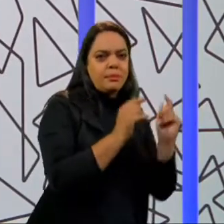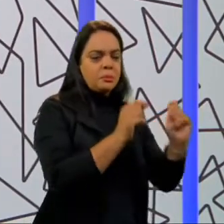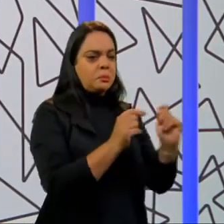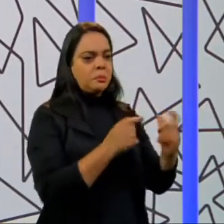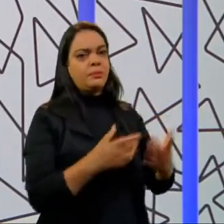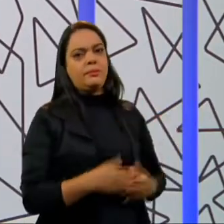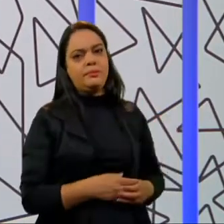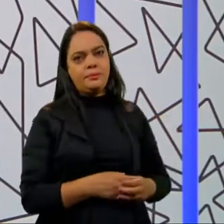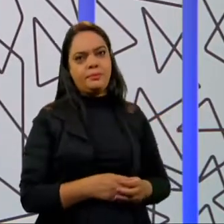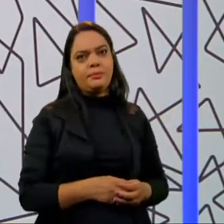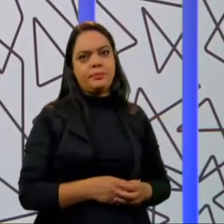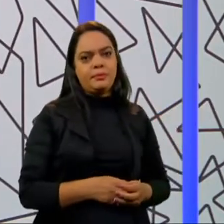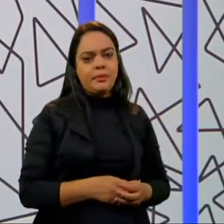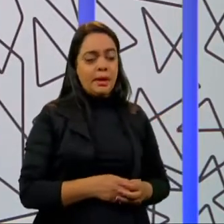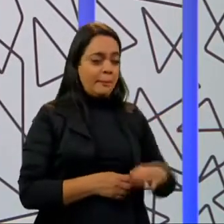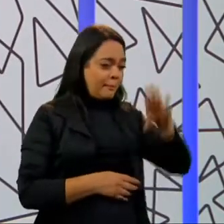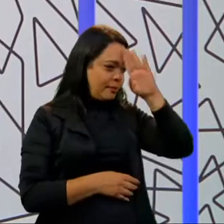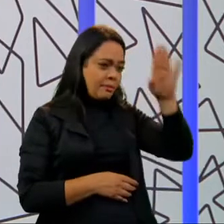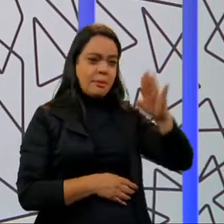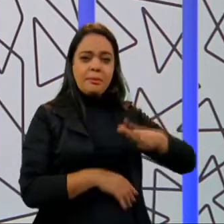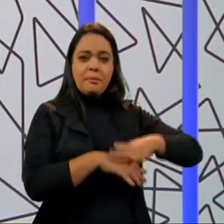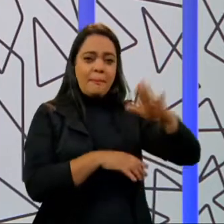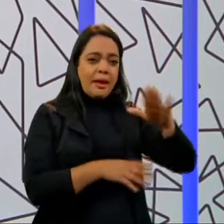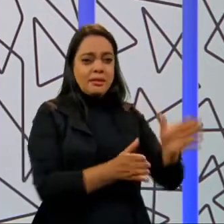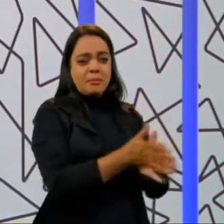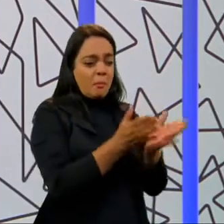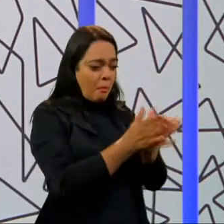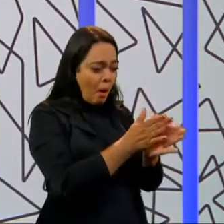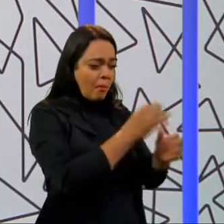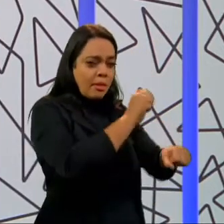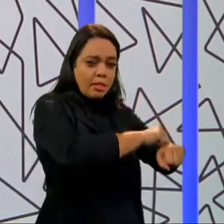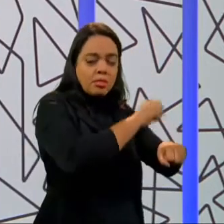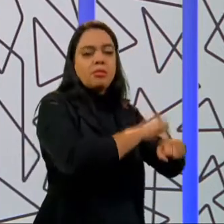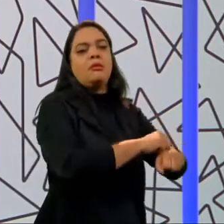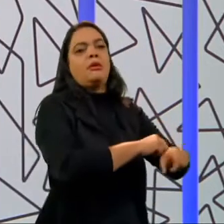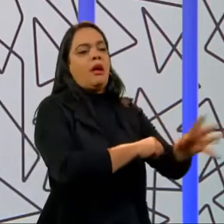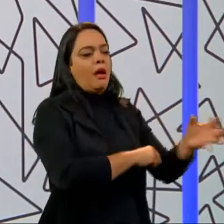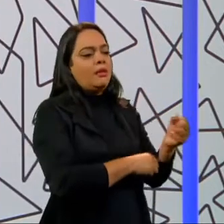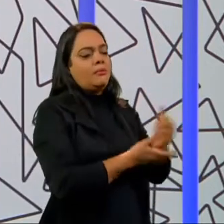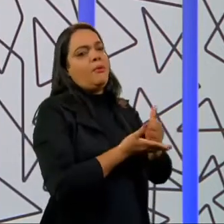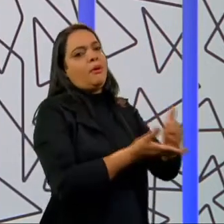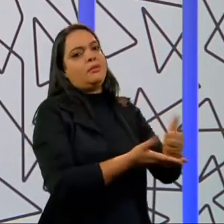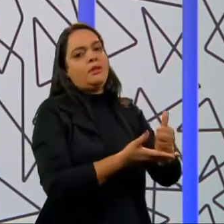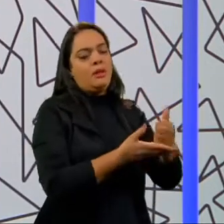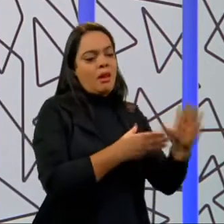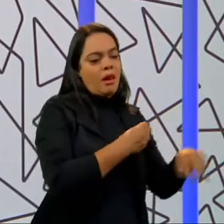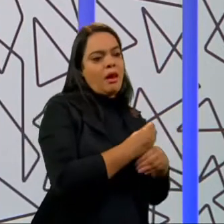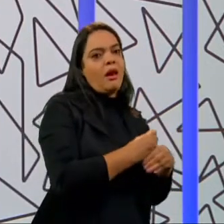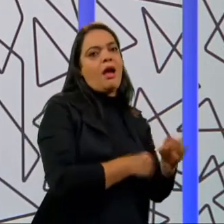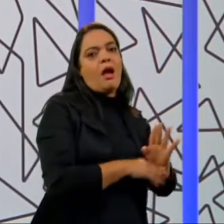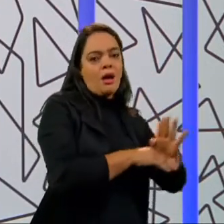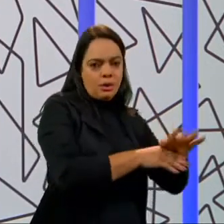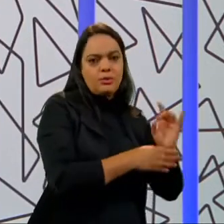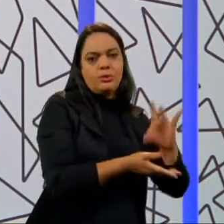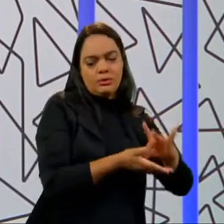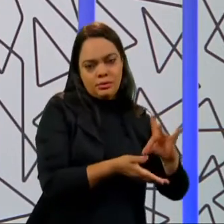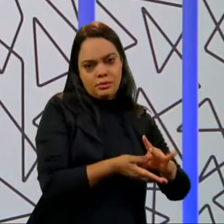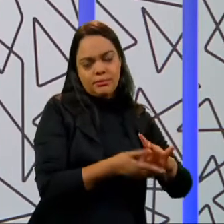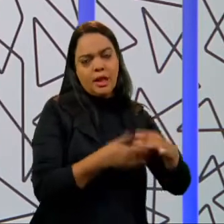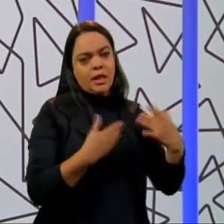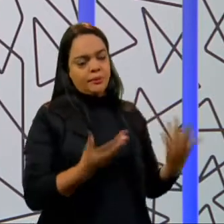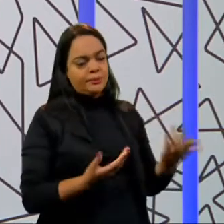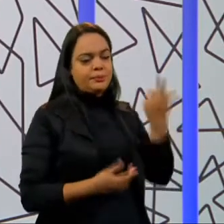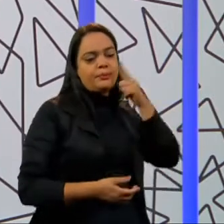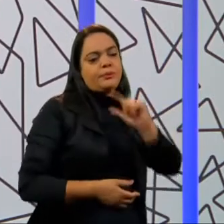mas para as classes mais baixas, principalmente. Então, esse é um dos pontos do auxílio, foi fundamental e, dessa forma, manteve